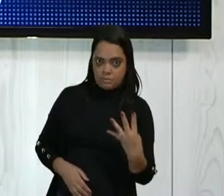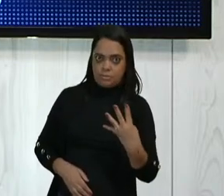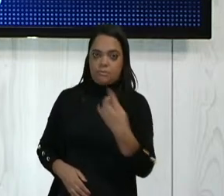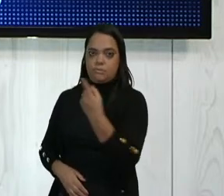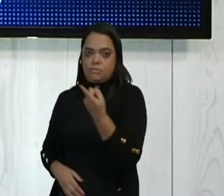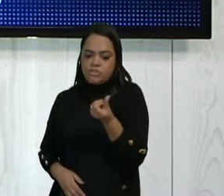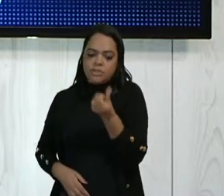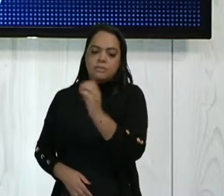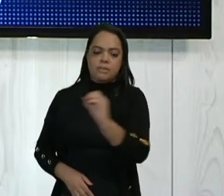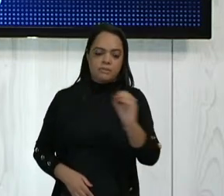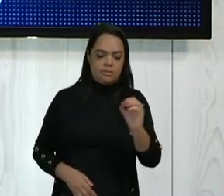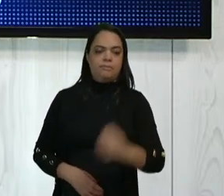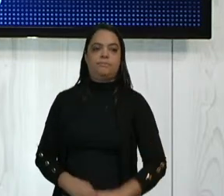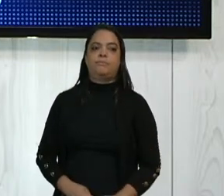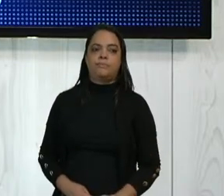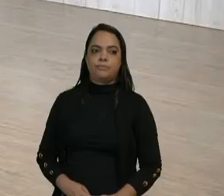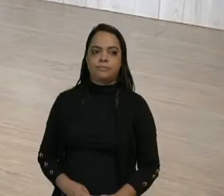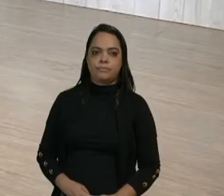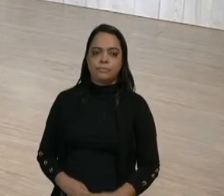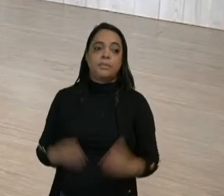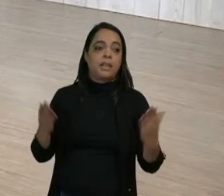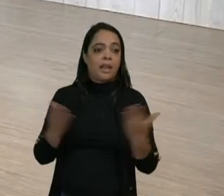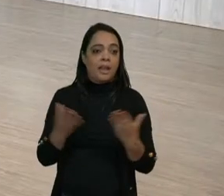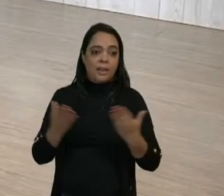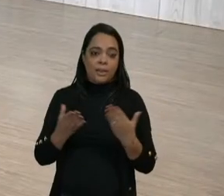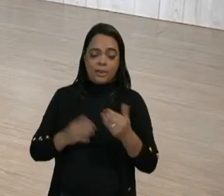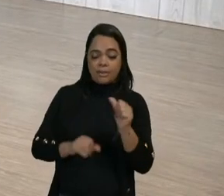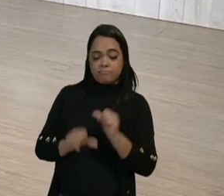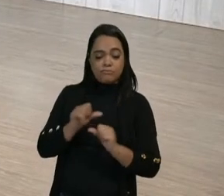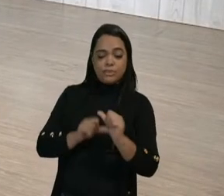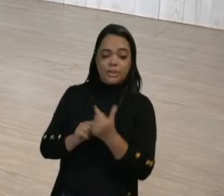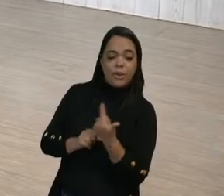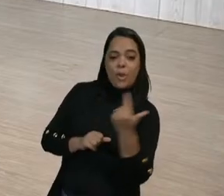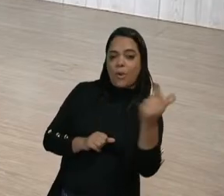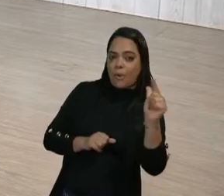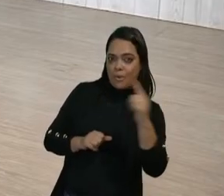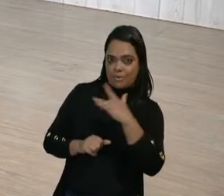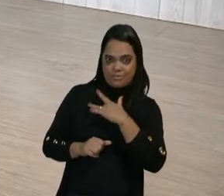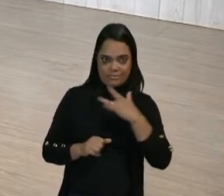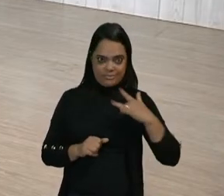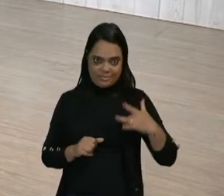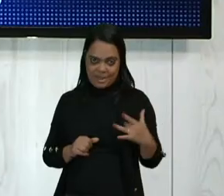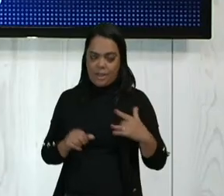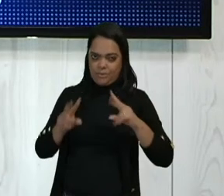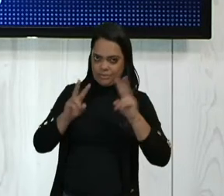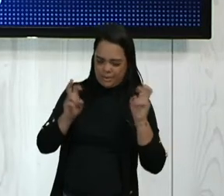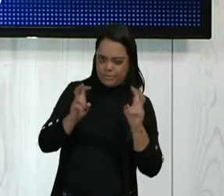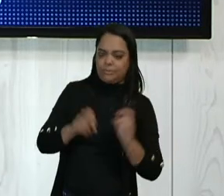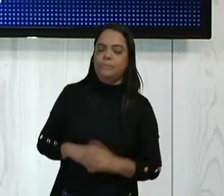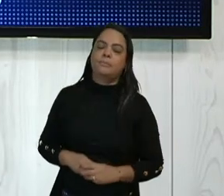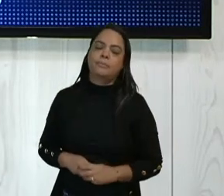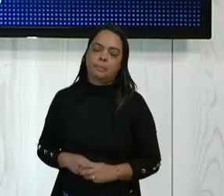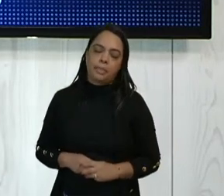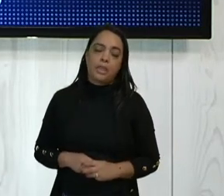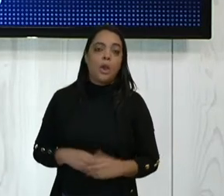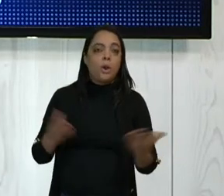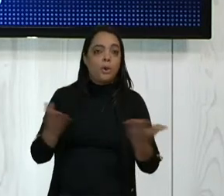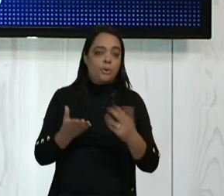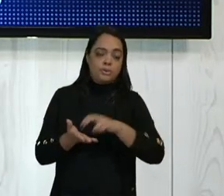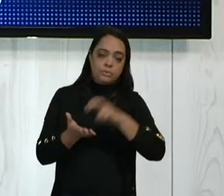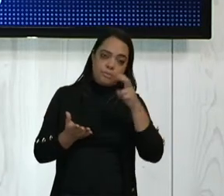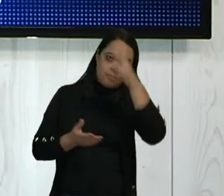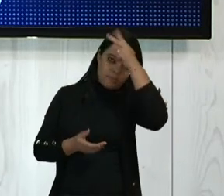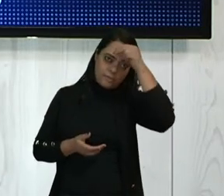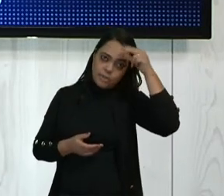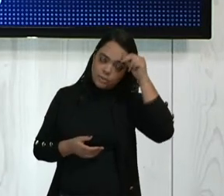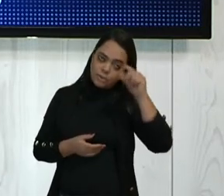16 00. E agora, Sara, mudando um pouquinho, falando de saúde, o município recebeu hoje pela manhã uma